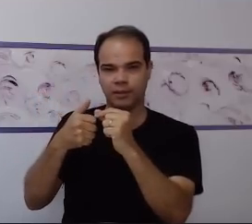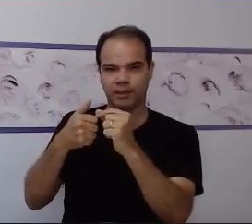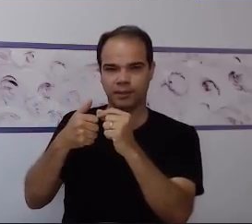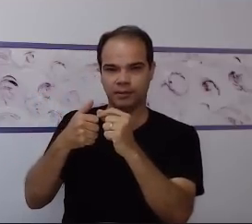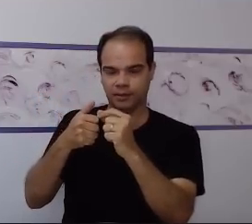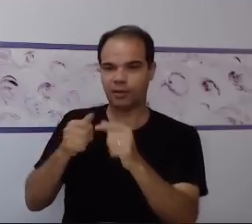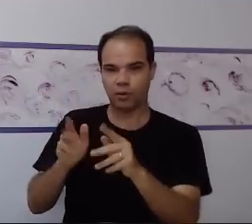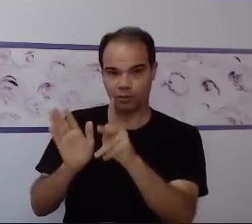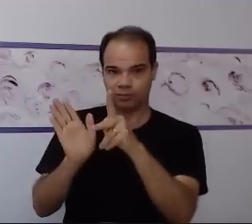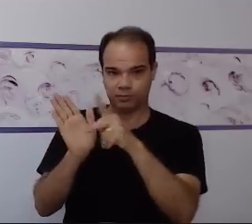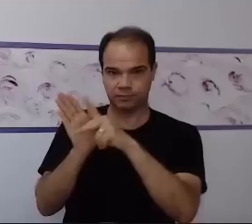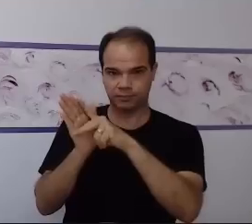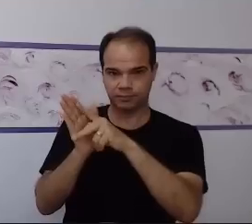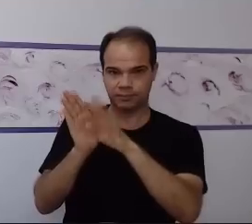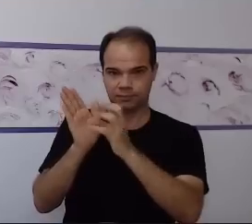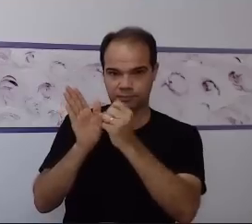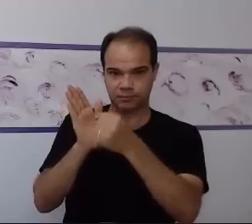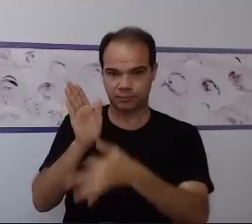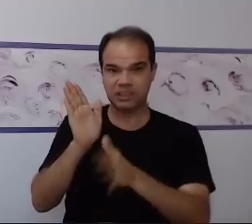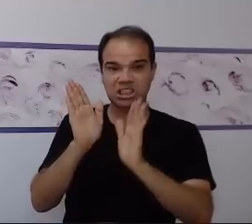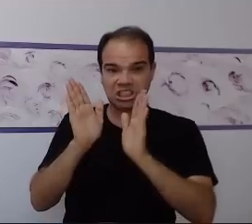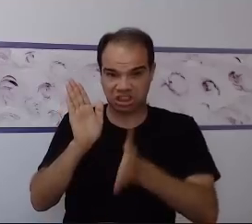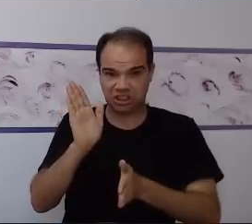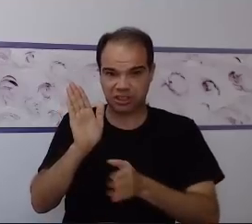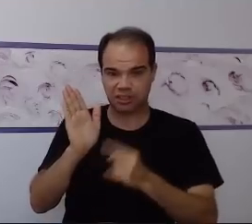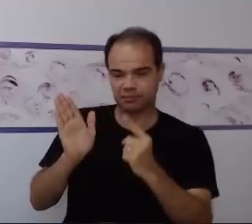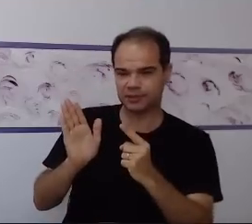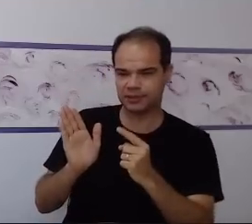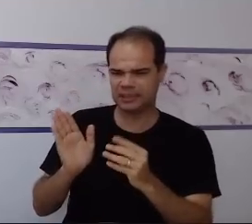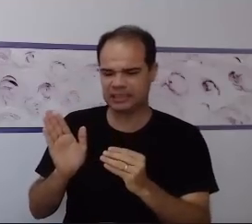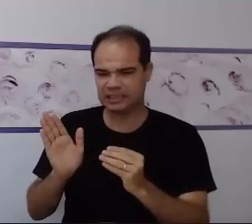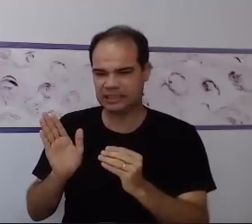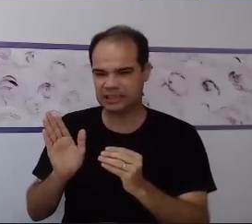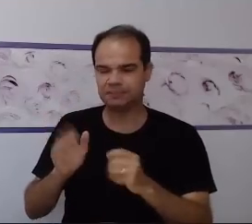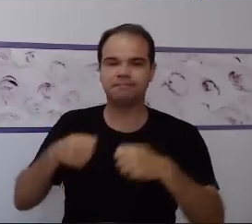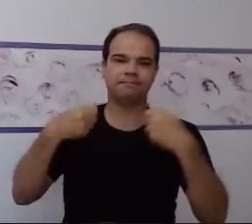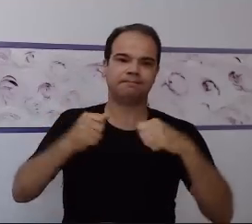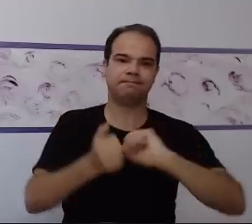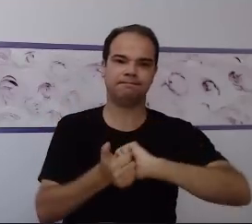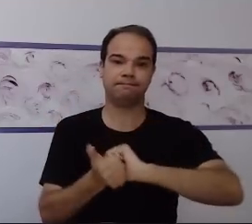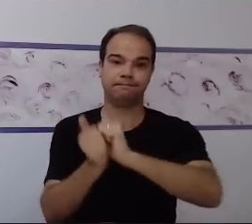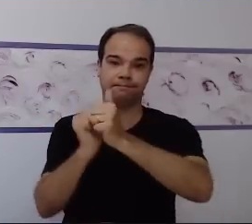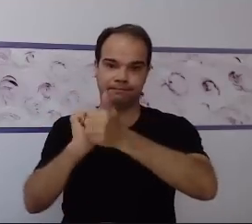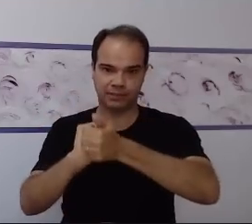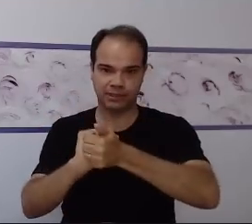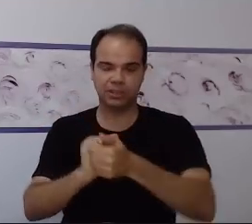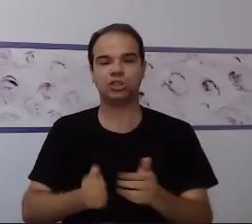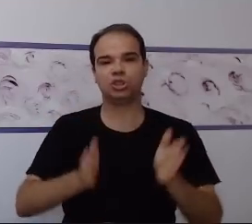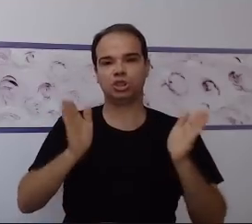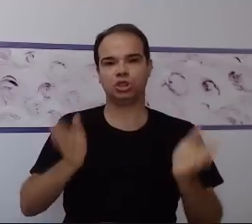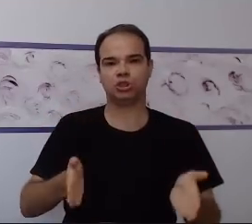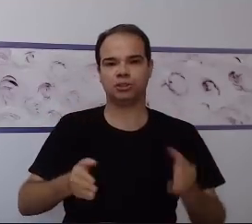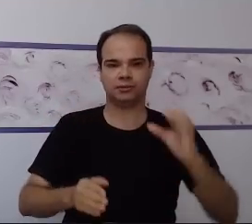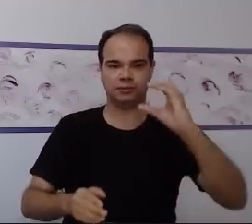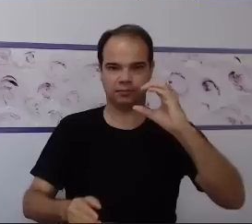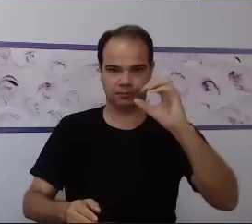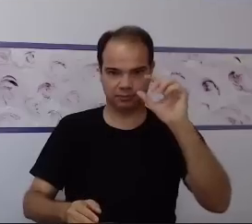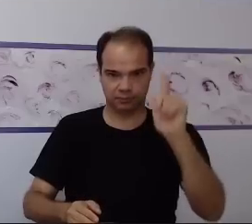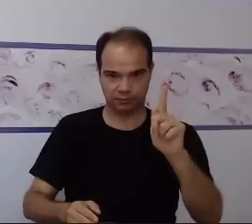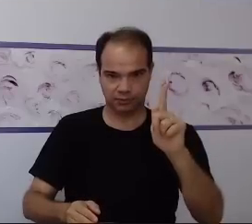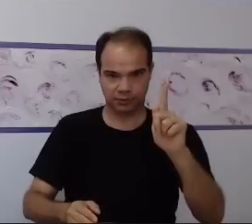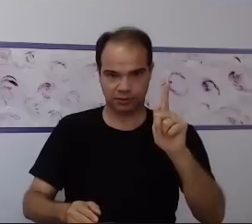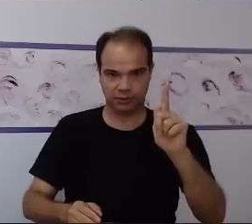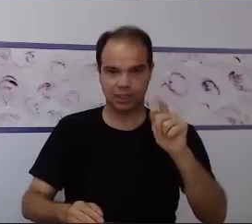Isso a gente já fez aqui em Campo Grande, nós já fizemos algumas adequações quando nós fizemos a elaboração de um novo